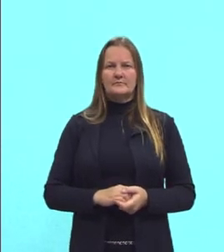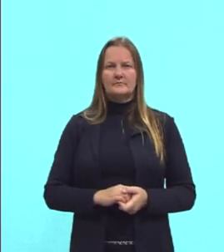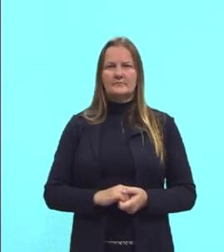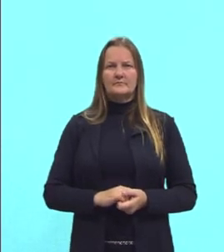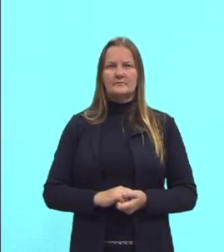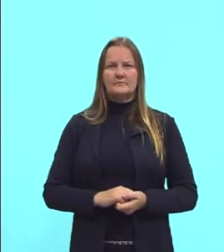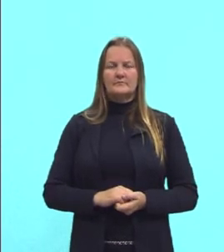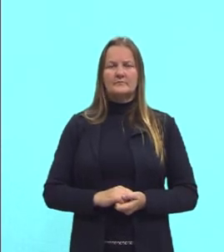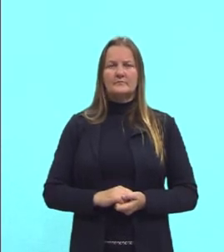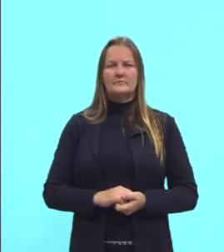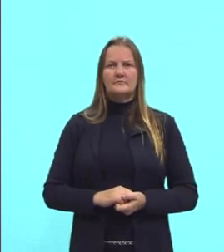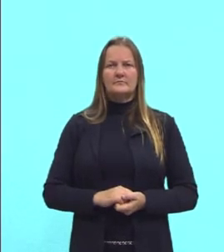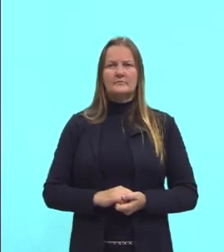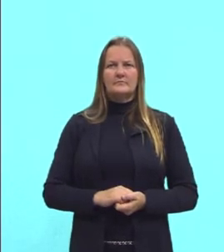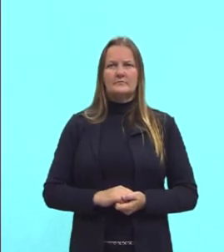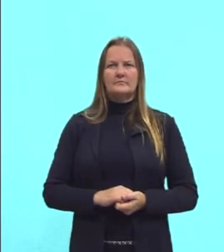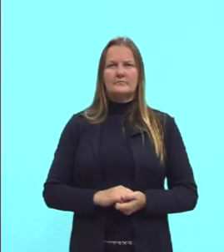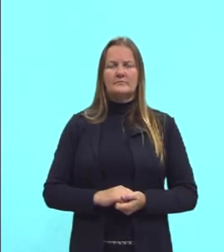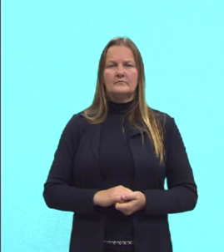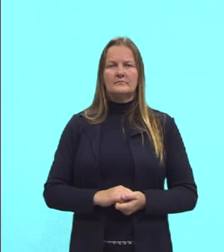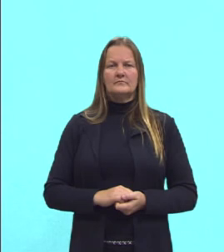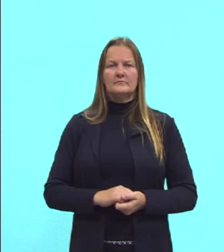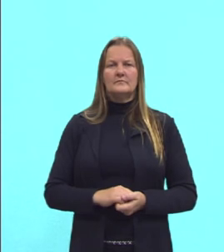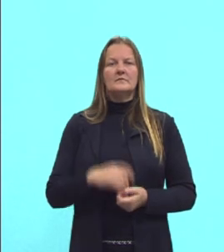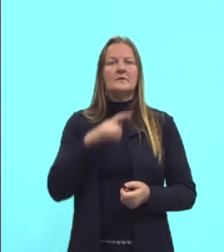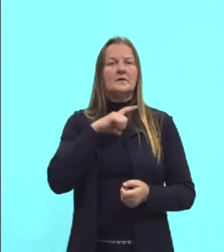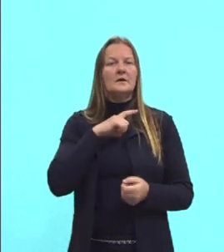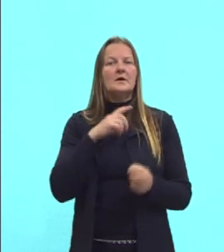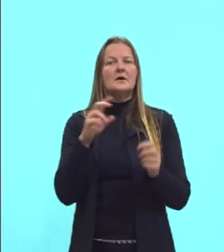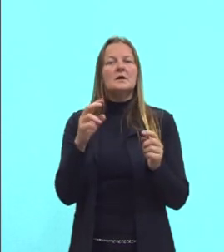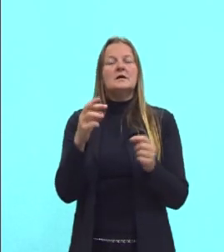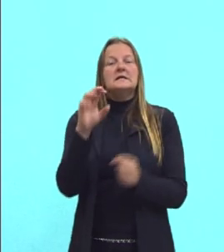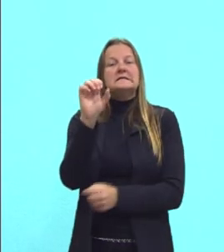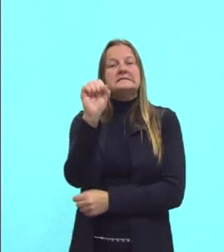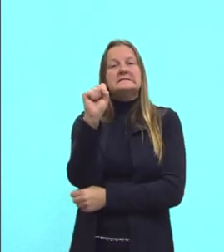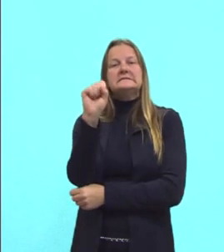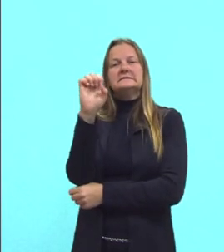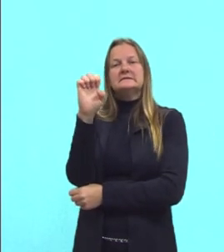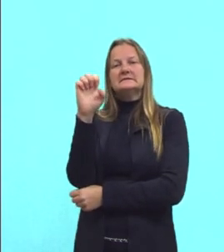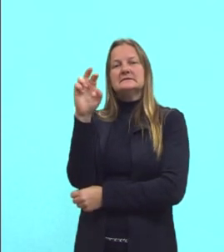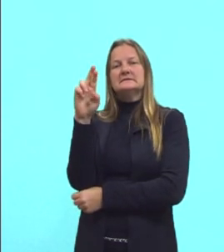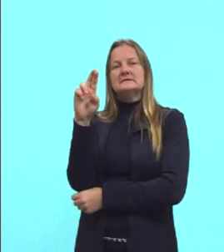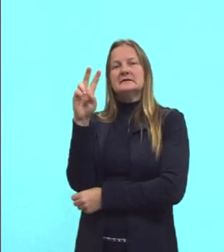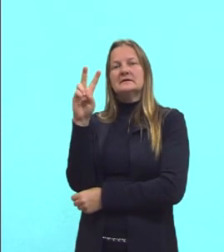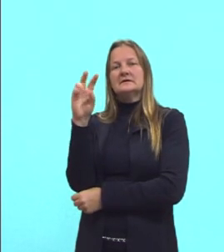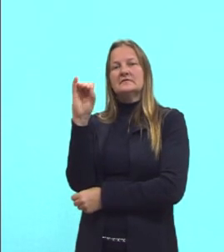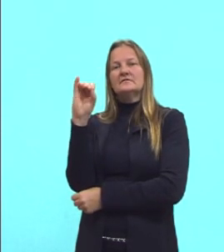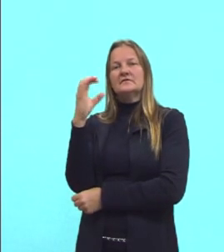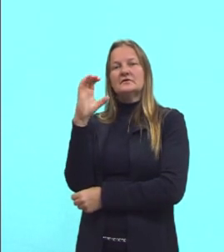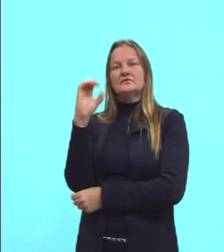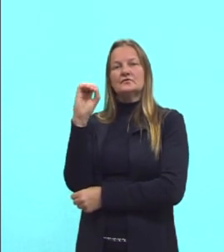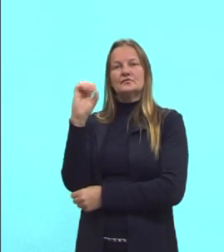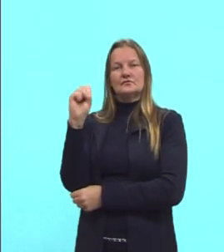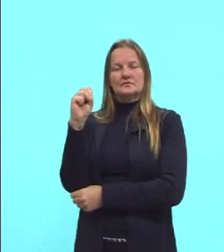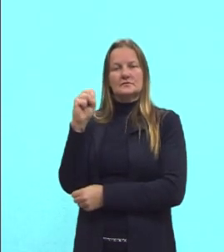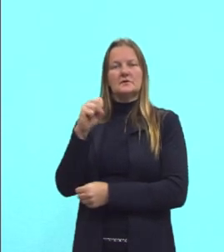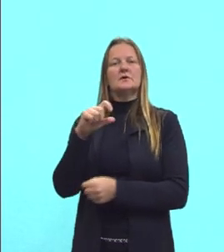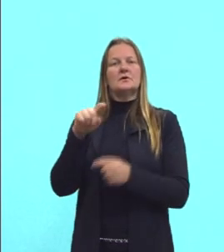questão relacionada ao serviço. Então, nós temos serviços que são relacionados a isso aqui. Por exemplo,